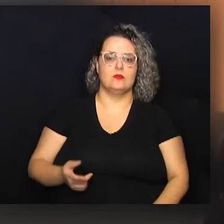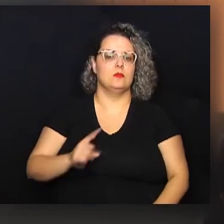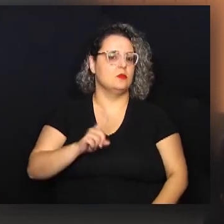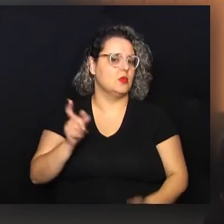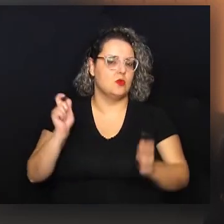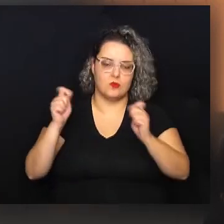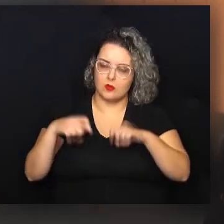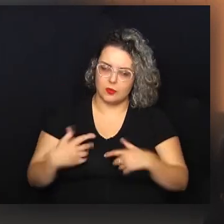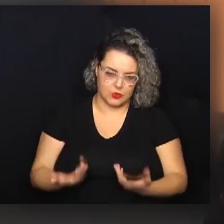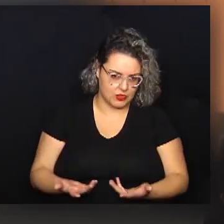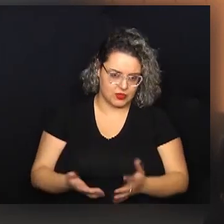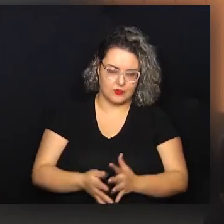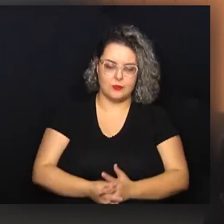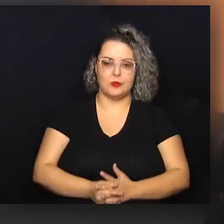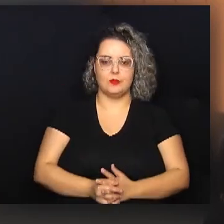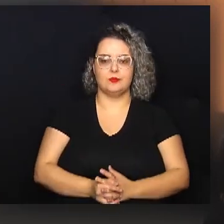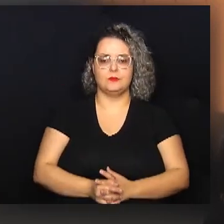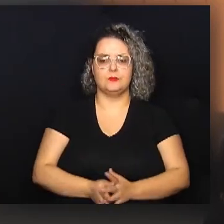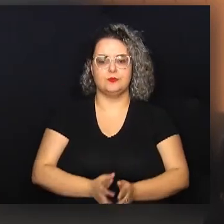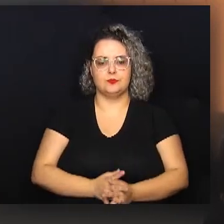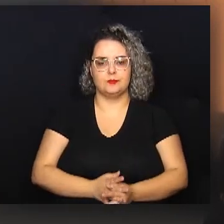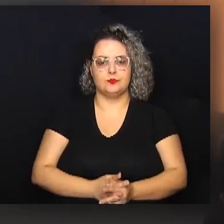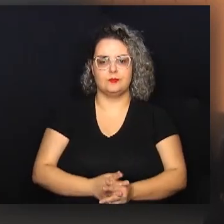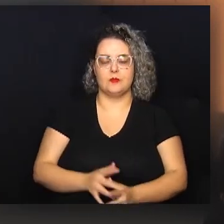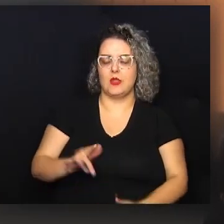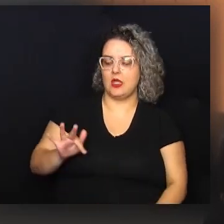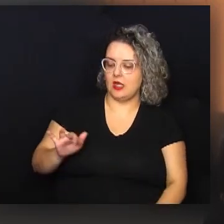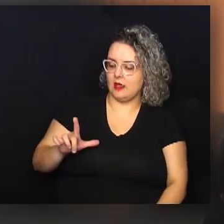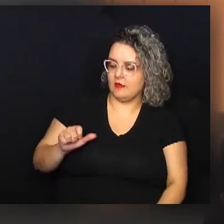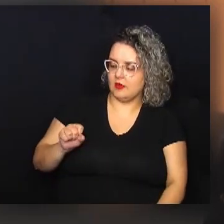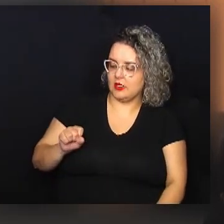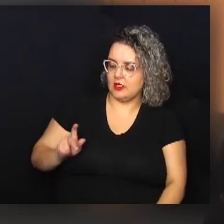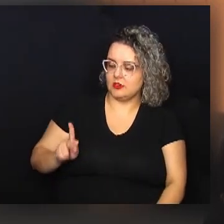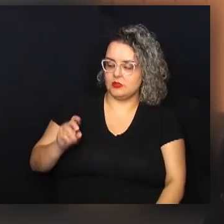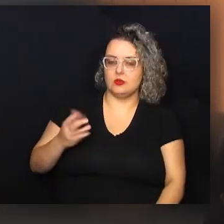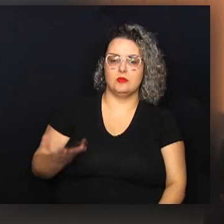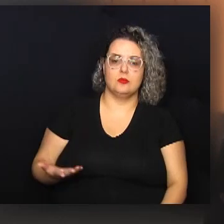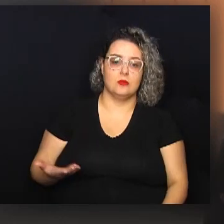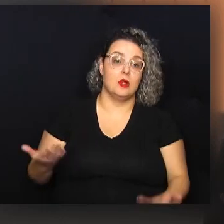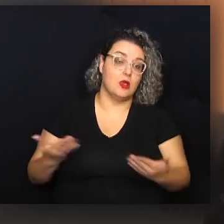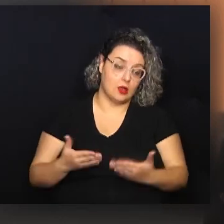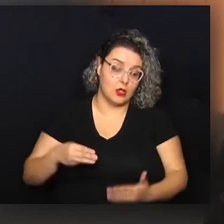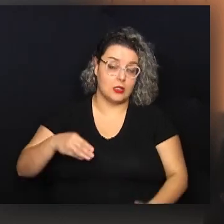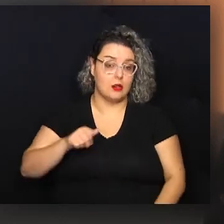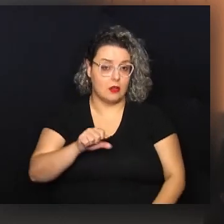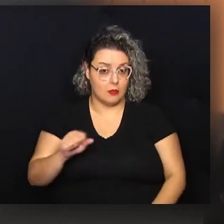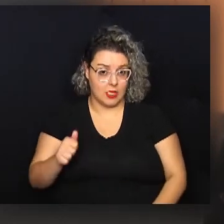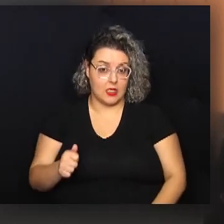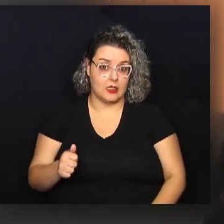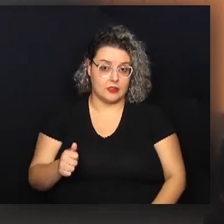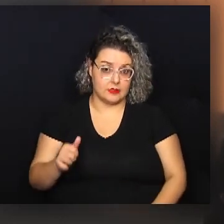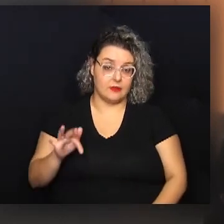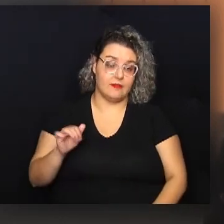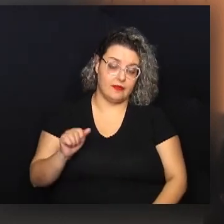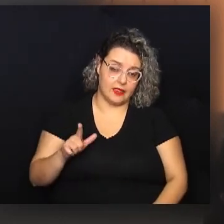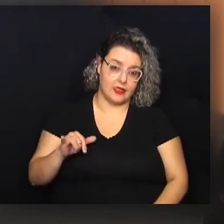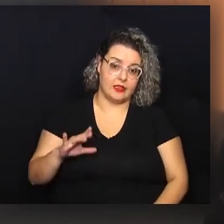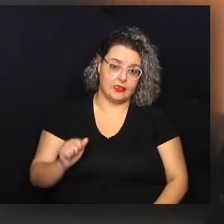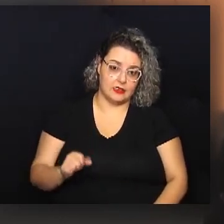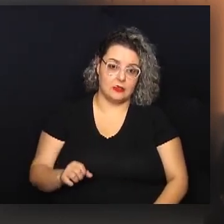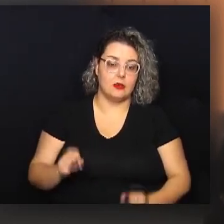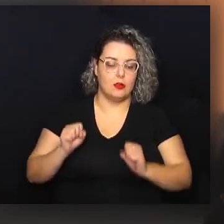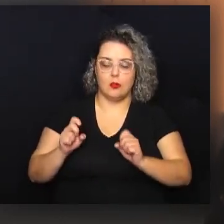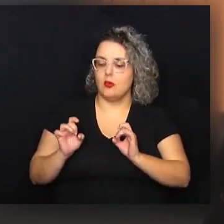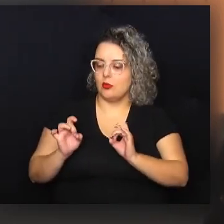qualquer forma, mas não foi mais possível. E a Flasco hoje está na mão da massa falida, pode ser